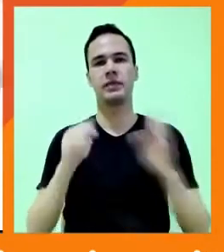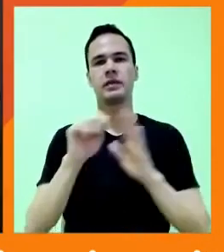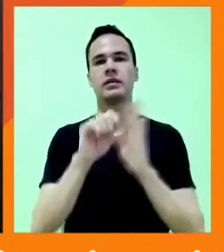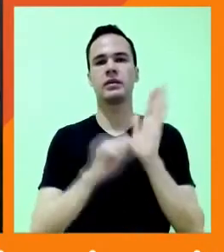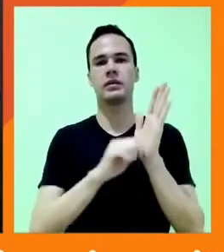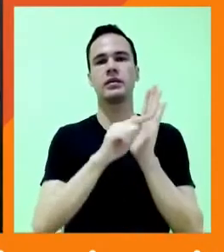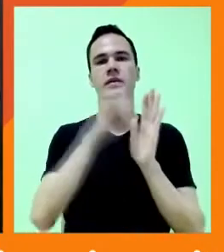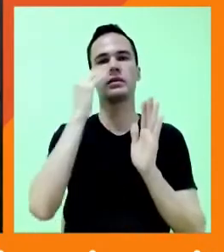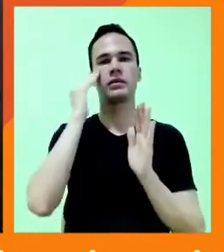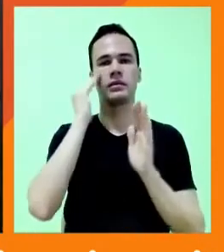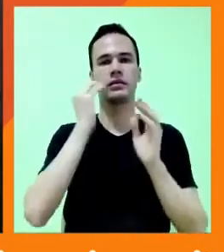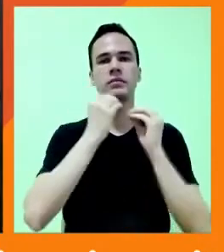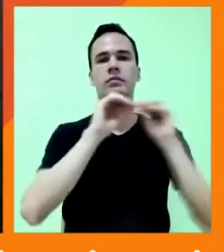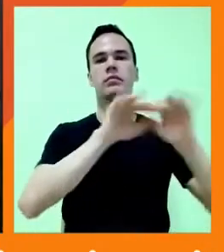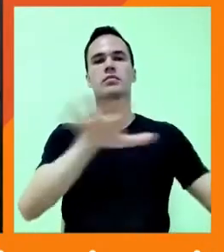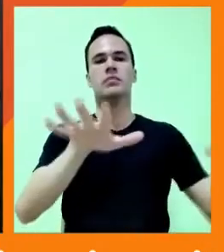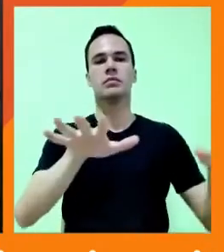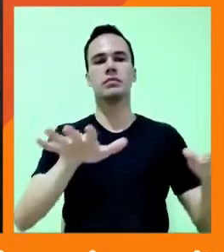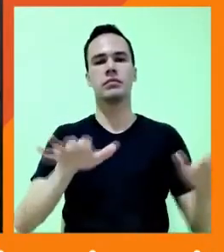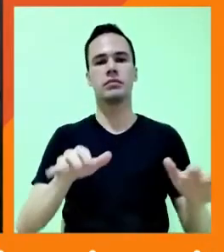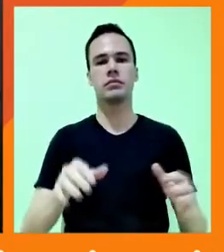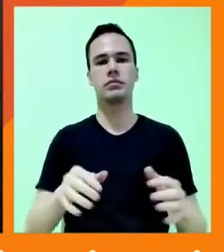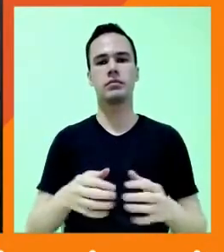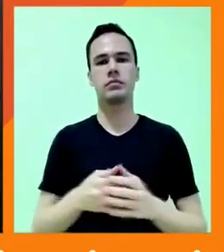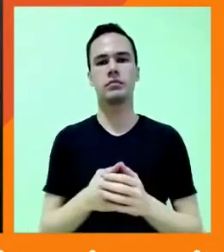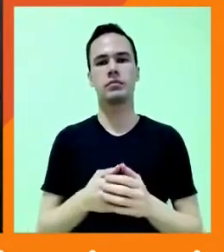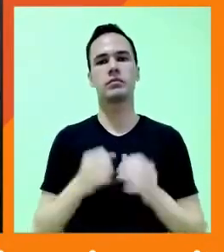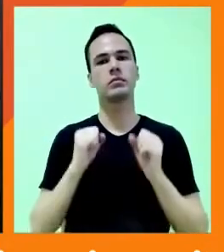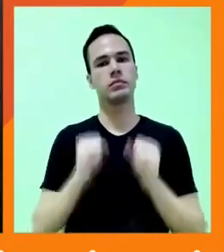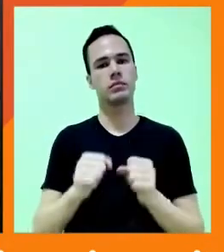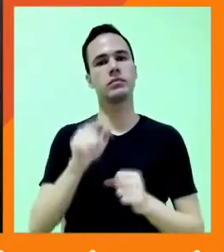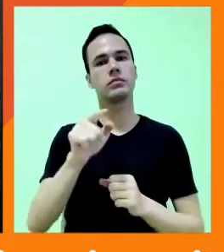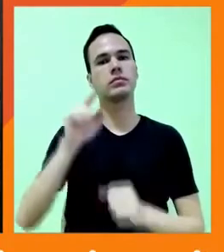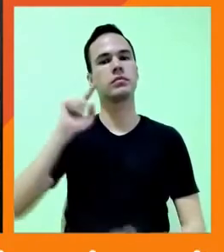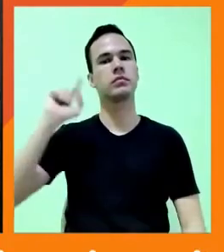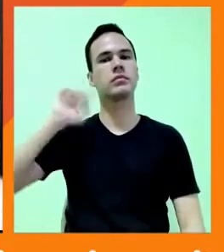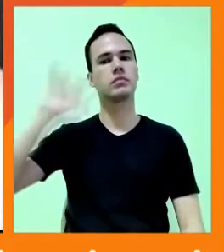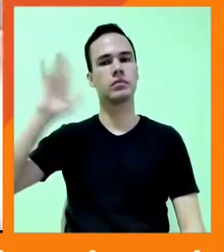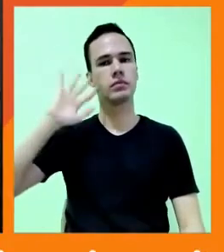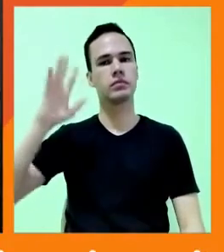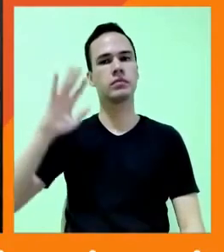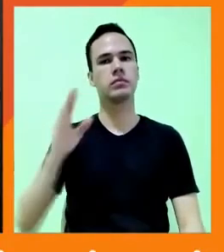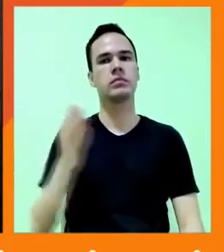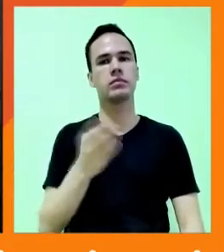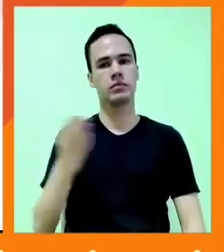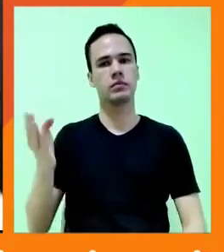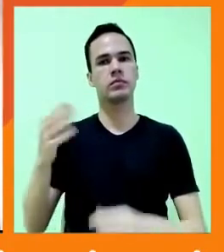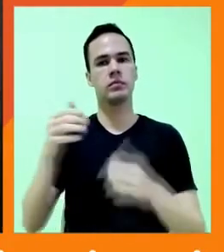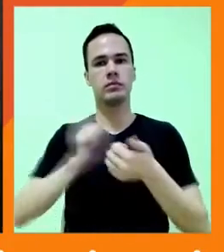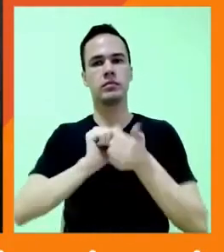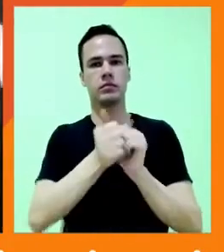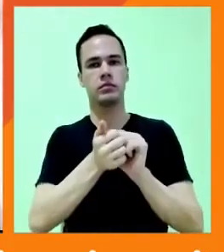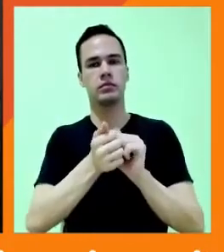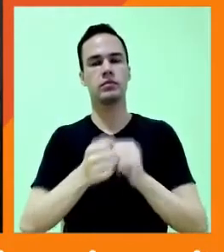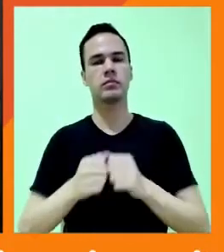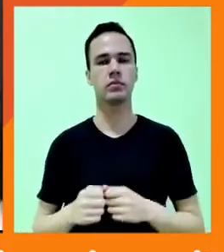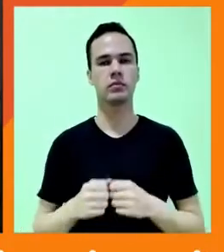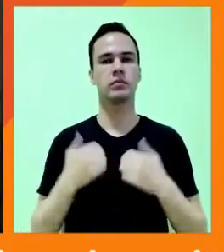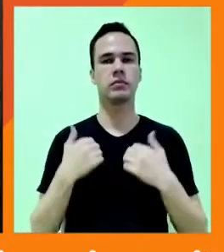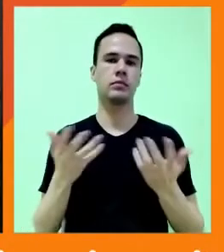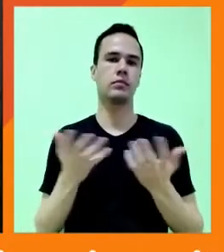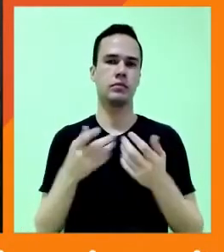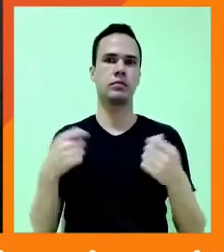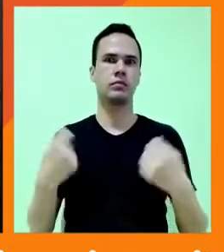entregar. Talvez você pense também que você precisa se adaptar. Será que agora eu vou ter que dançar?